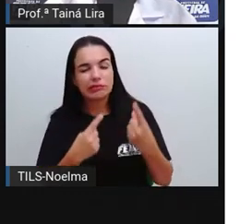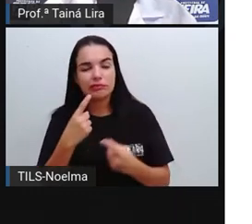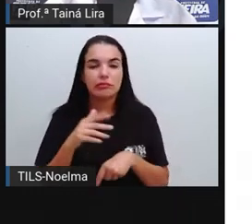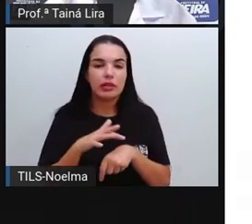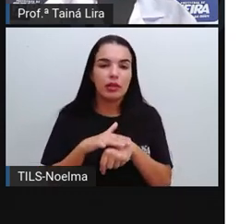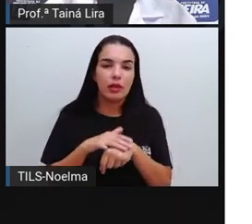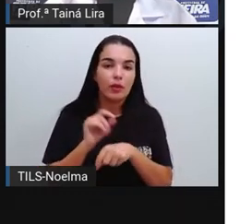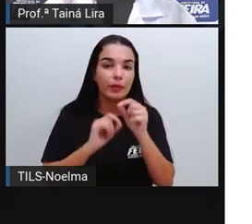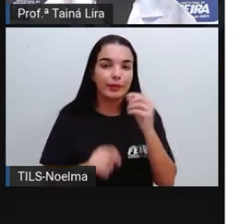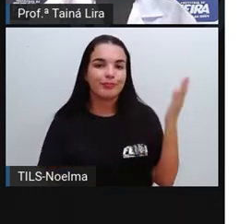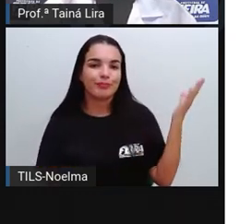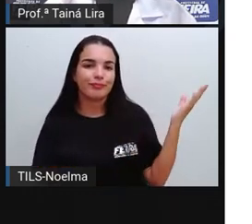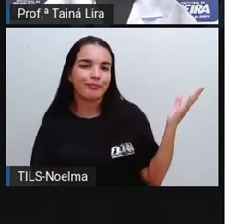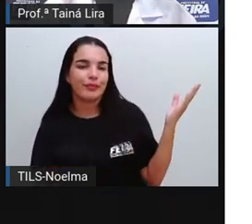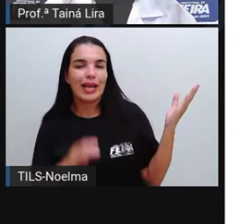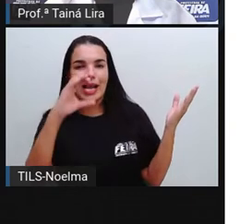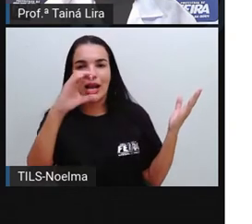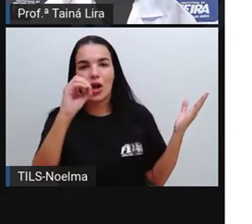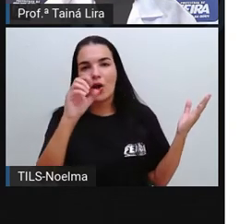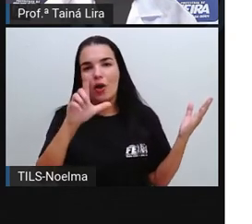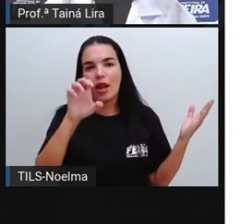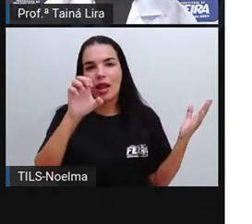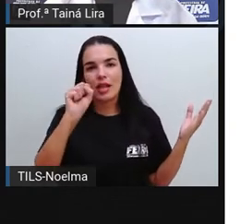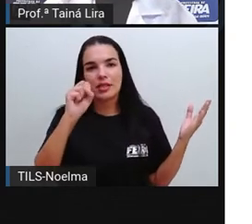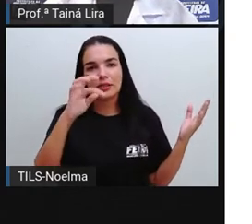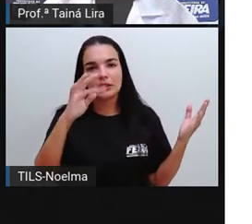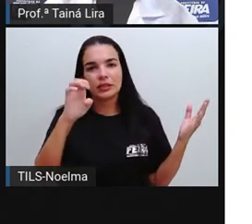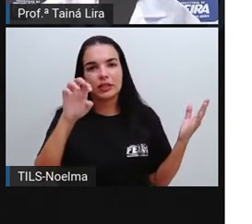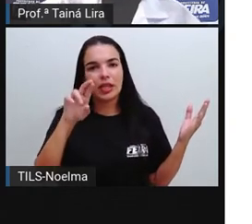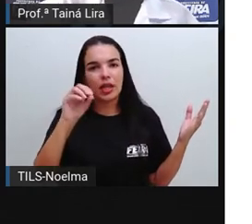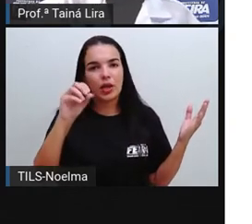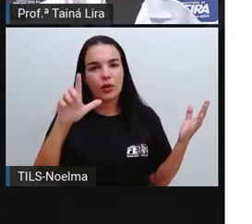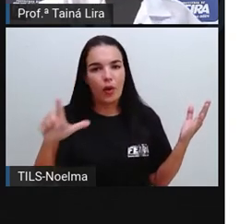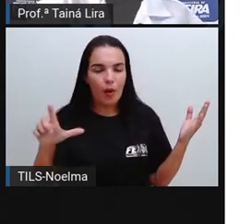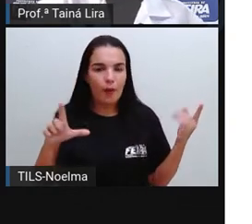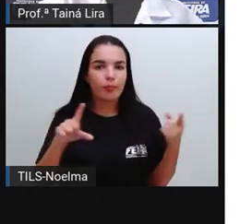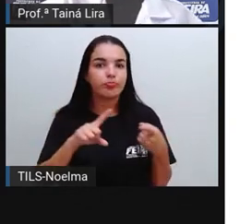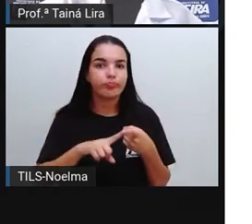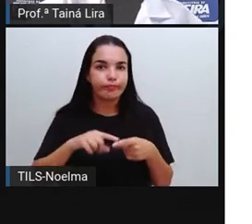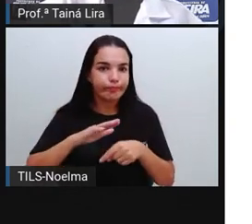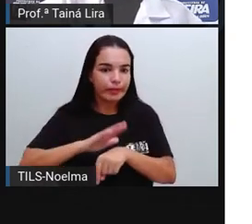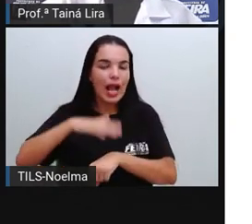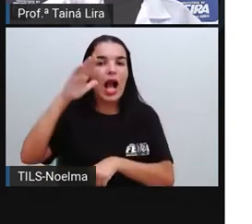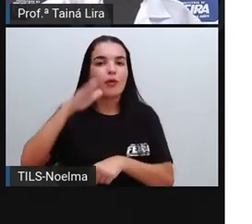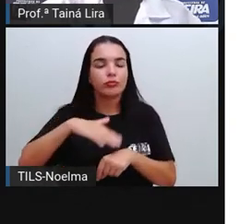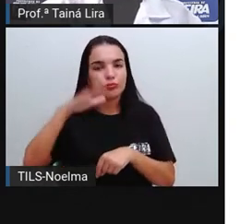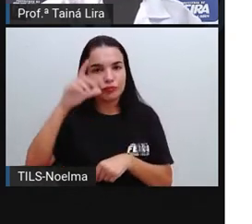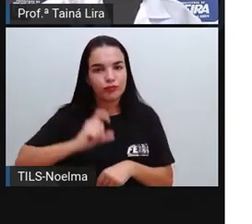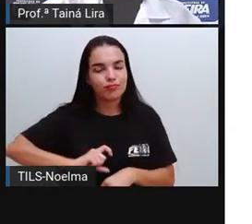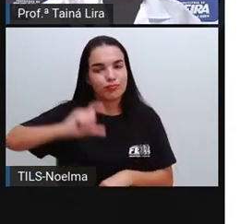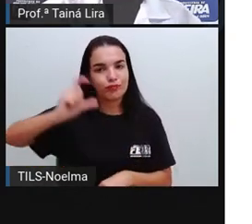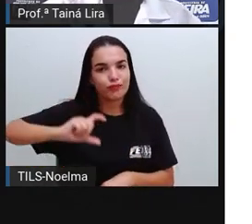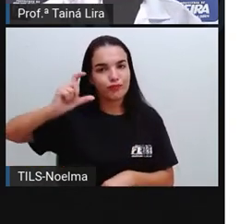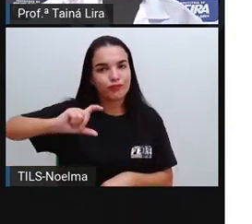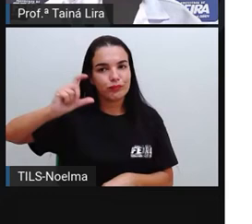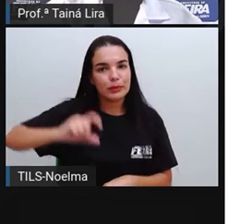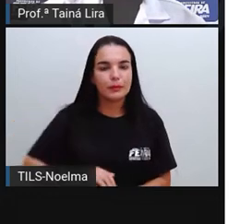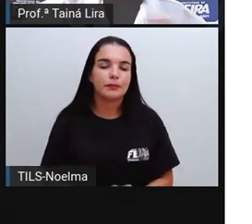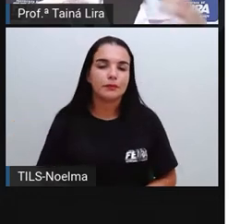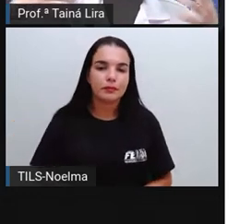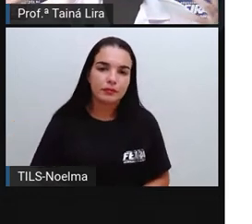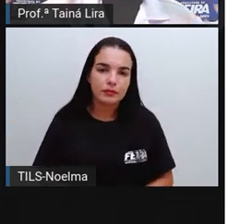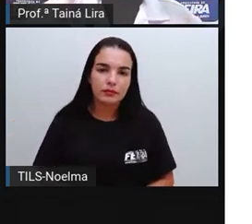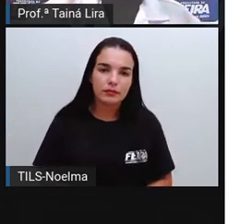como o colesterol elevado. Pró, quando, o que é que faz que o